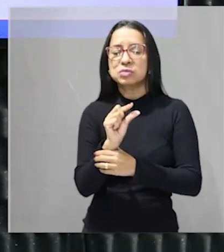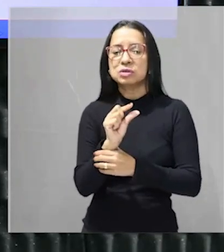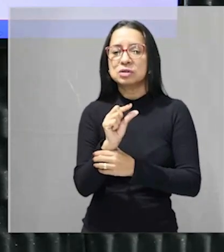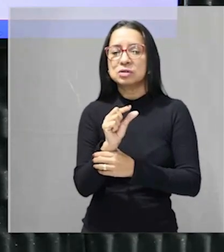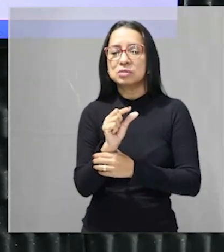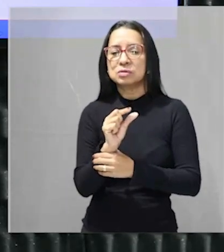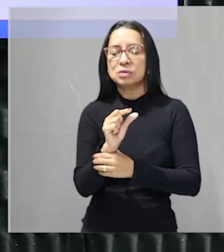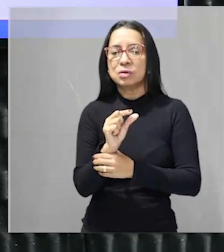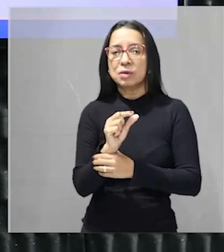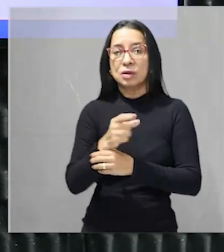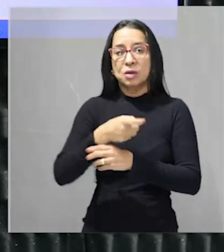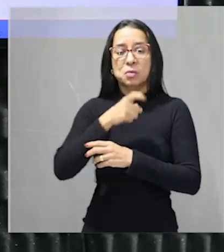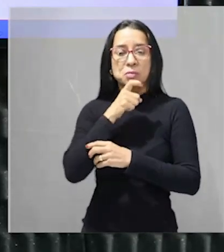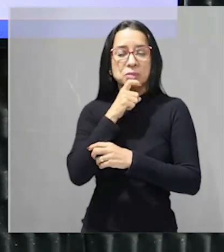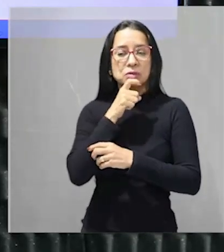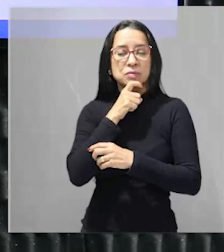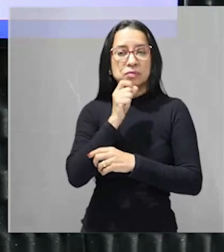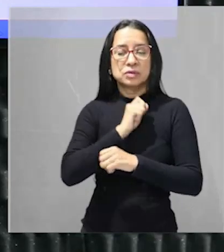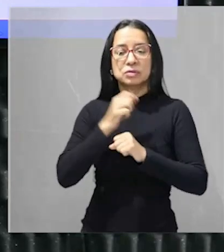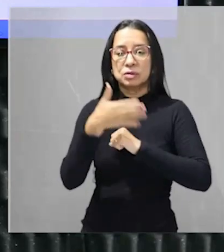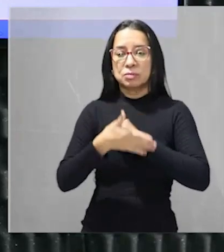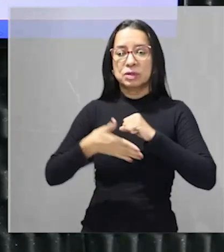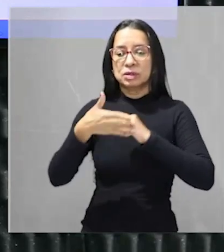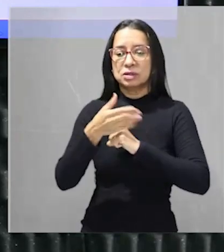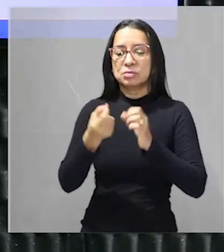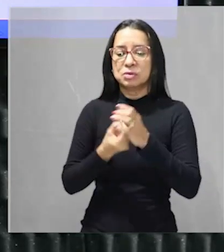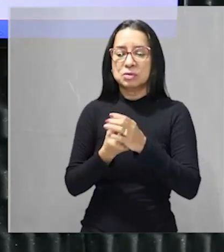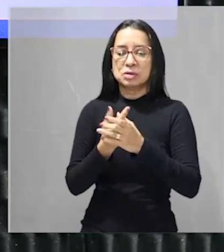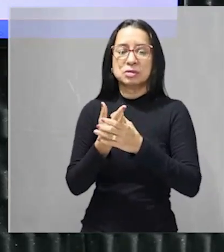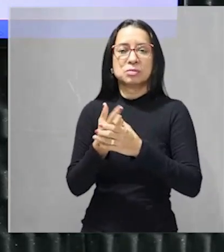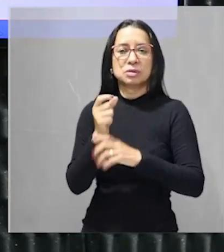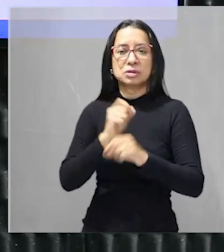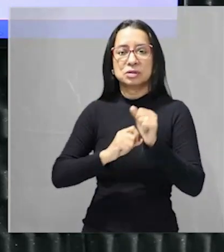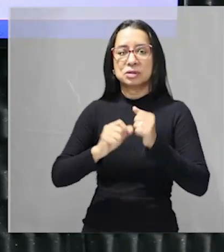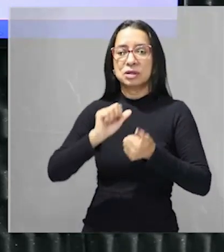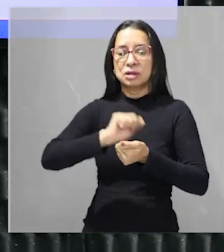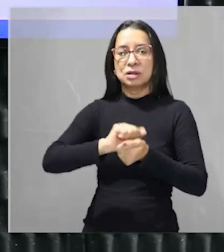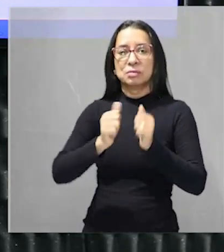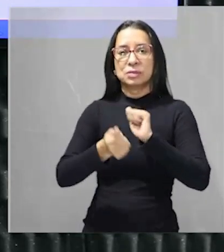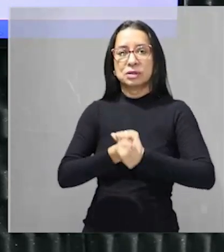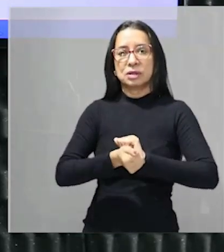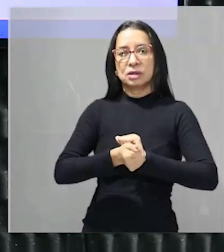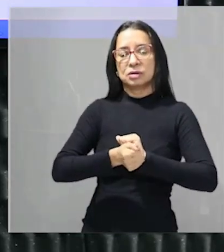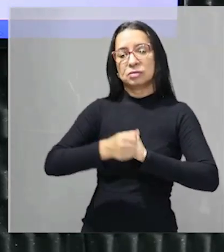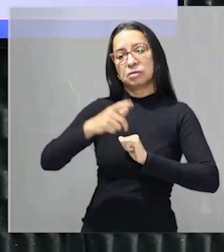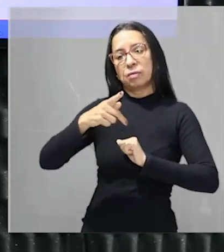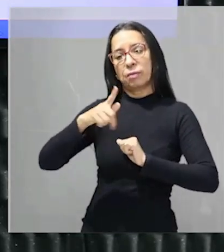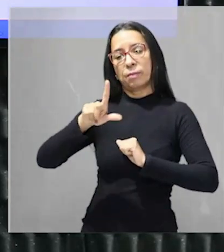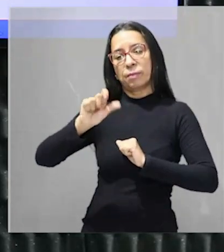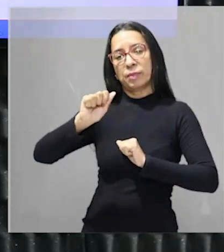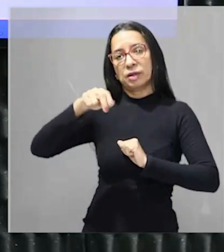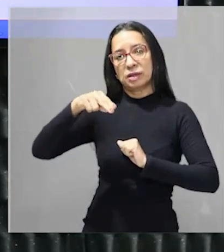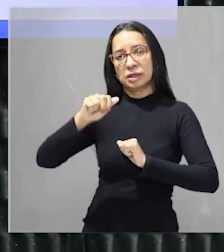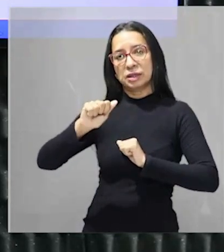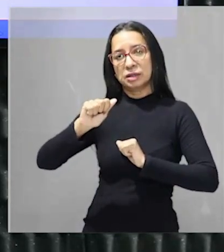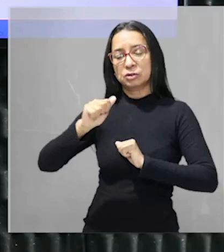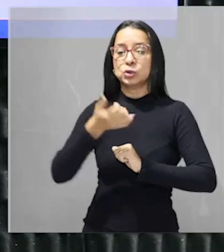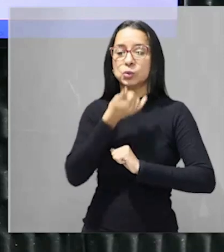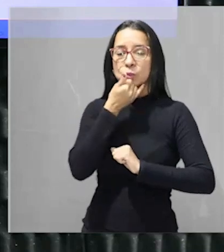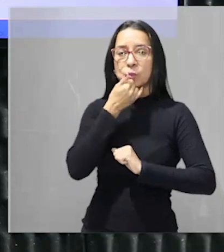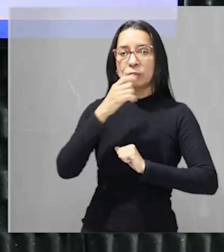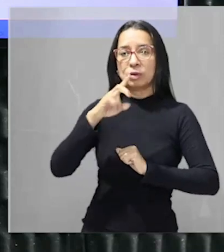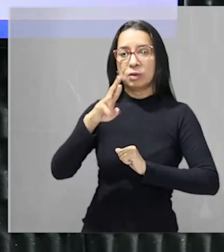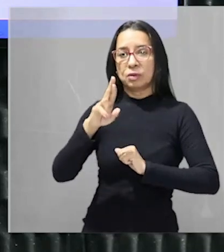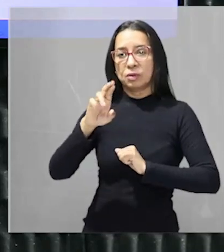mais frio já tem ali basicamente gramíneas tá certo? adaptadas e a planalto por exemplo desculpa o relevo daquela região